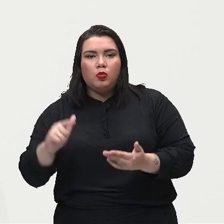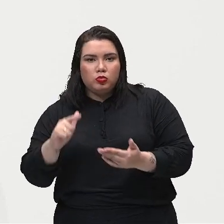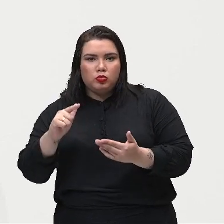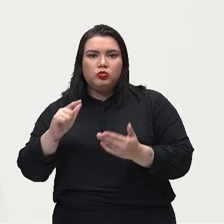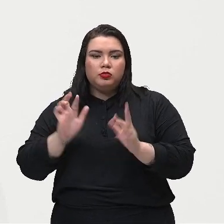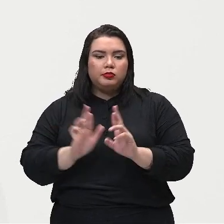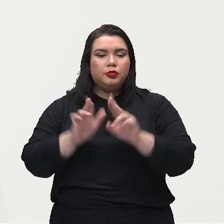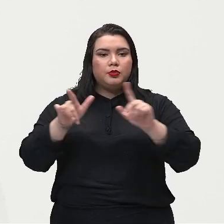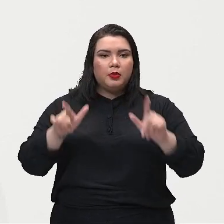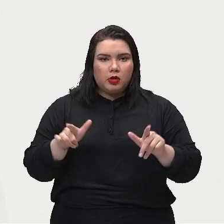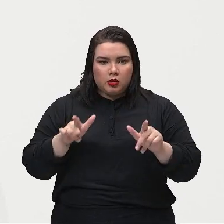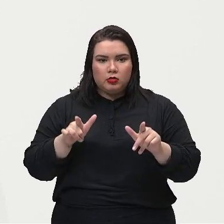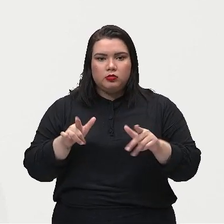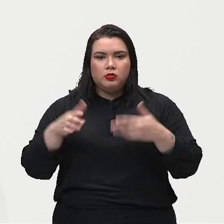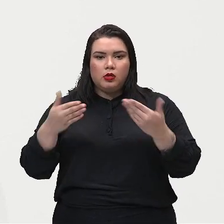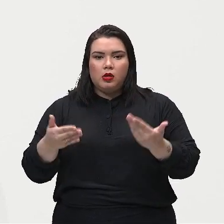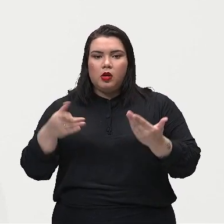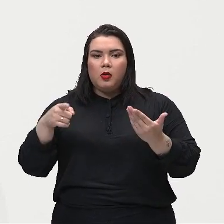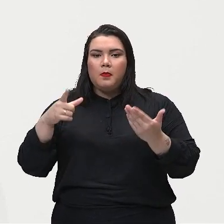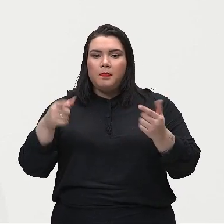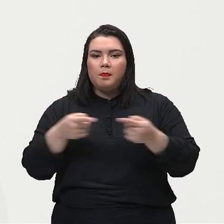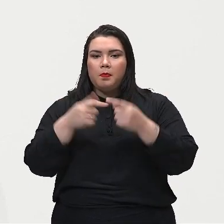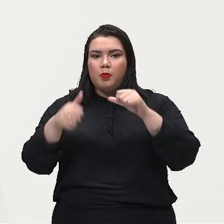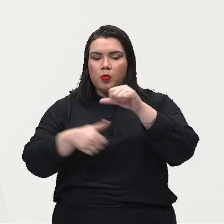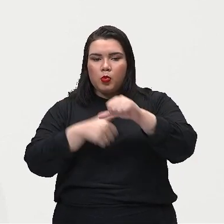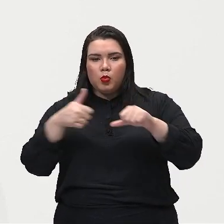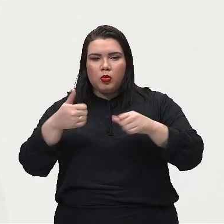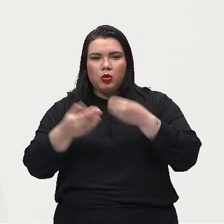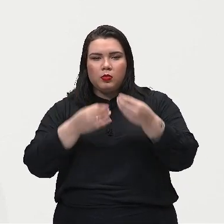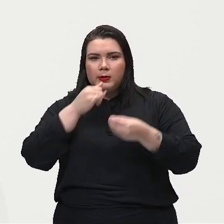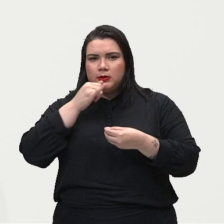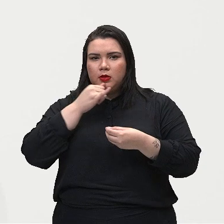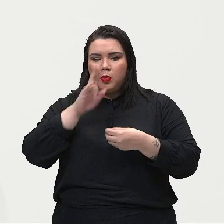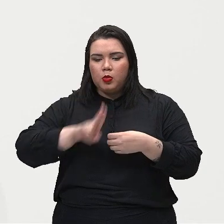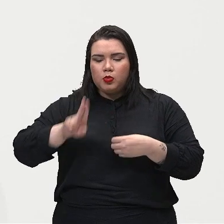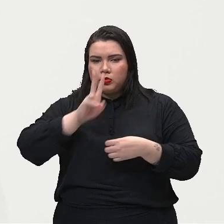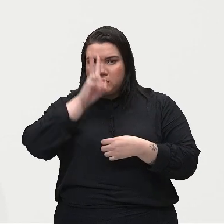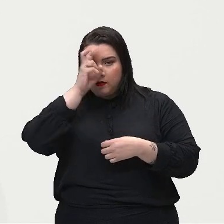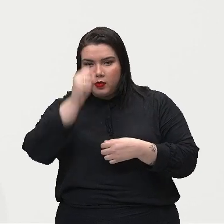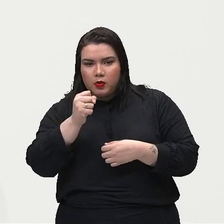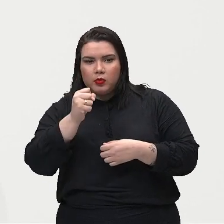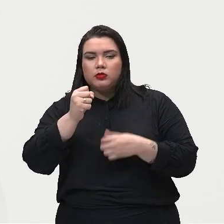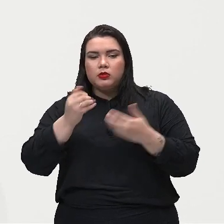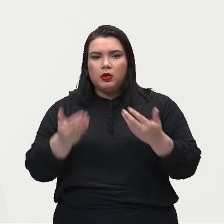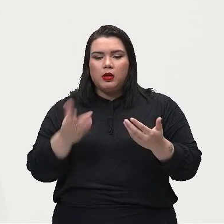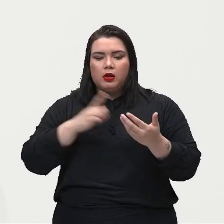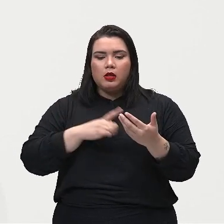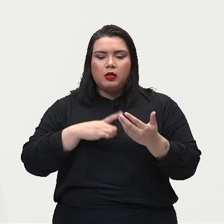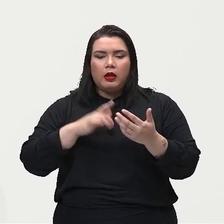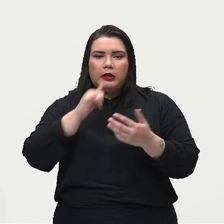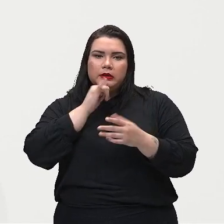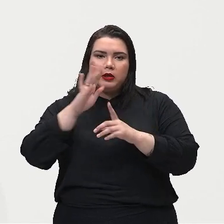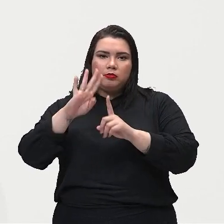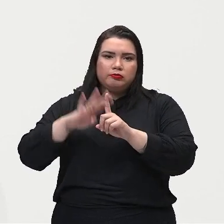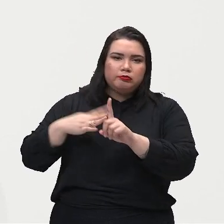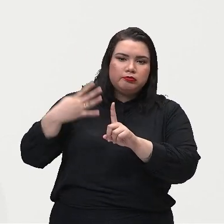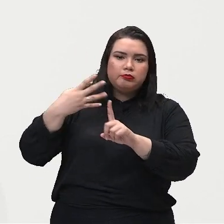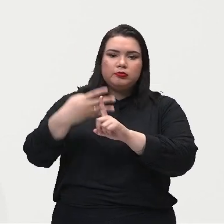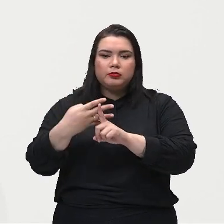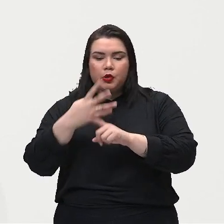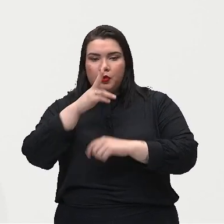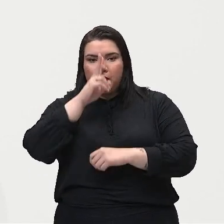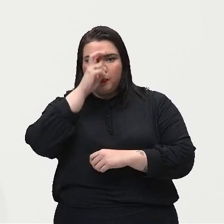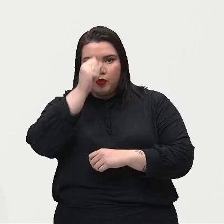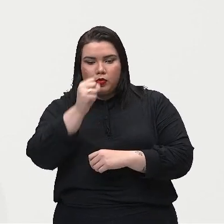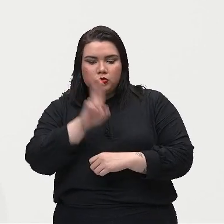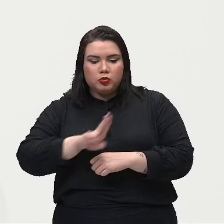Assim, essa associação muda a direção da força. E ocorre essa multiplicação da força que está sendo